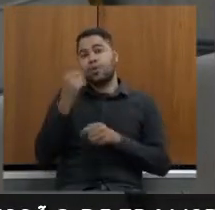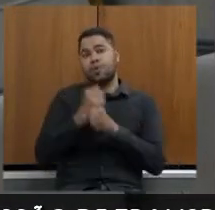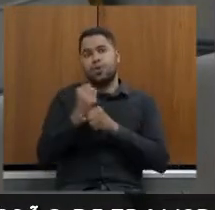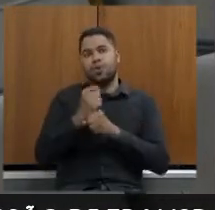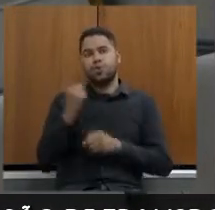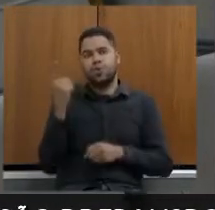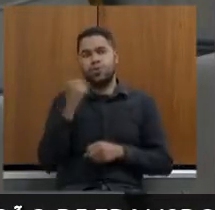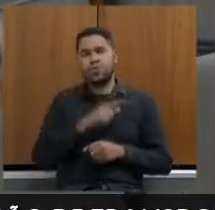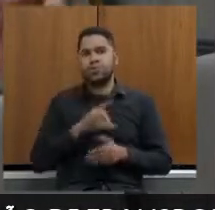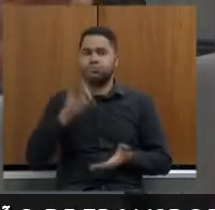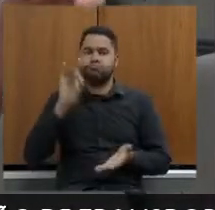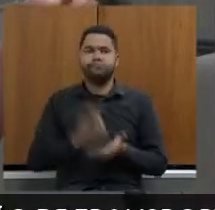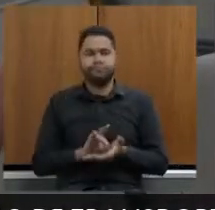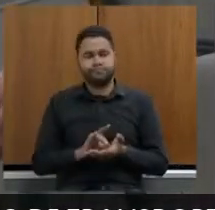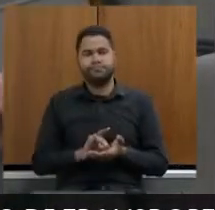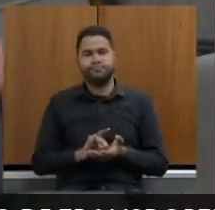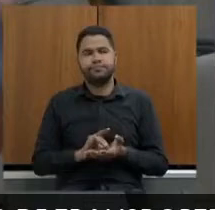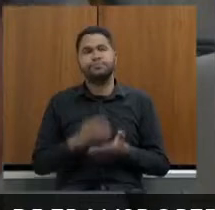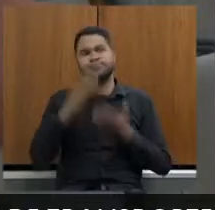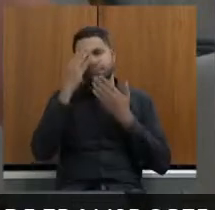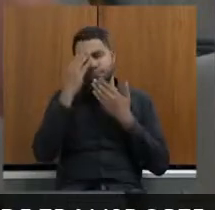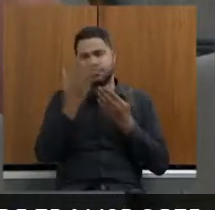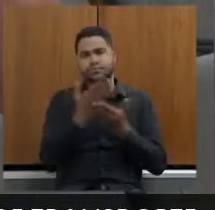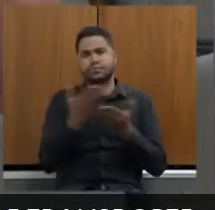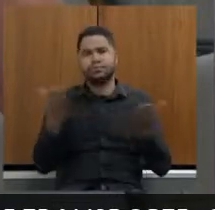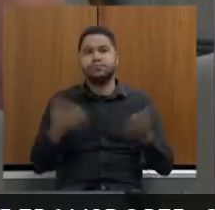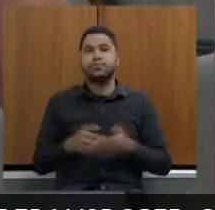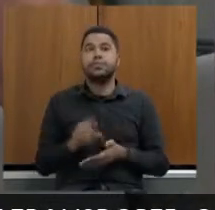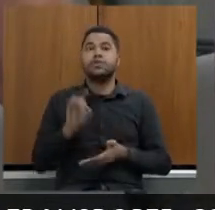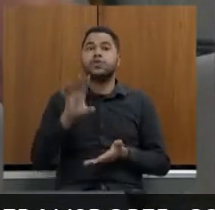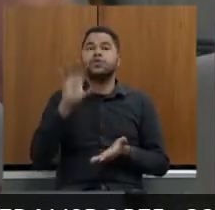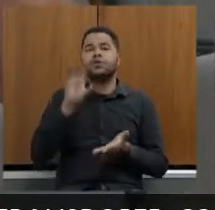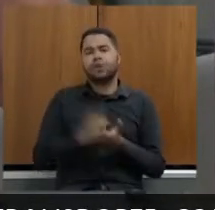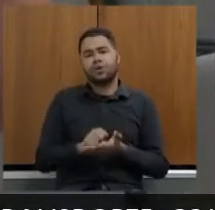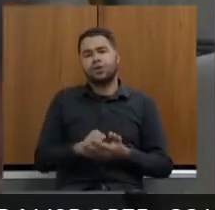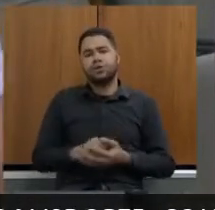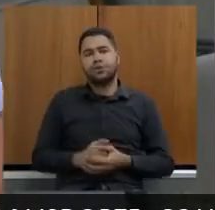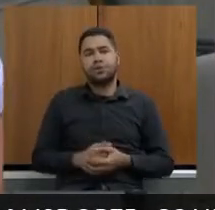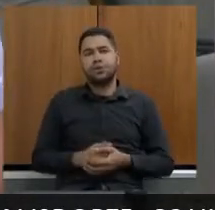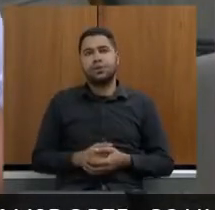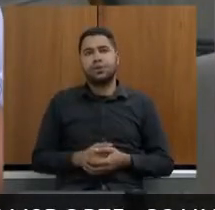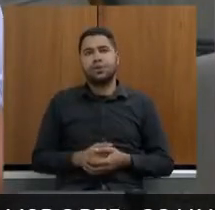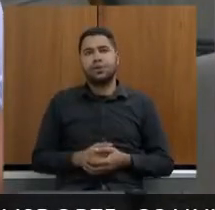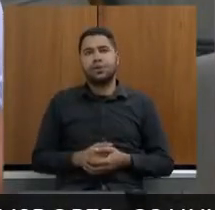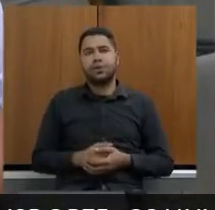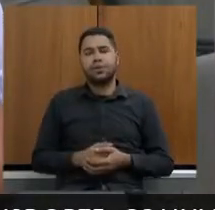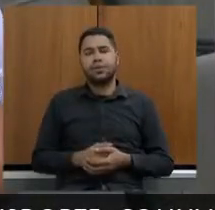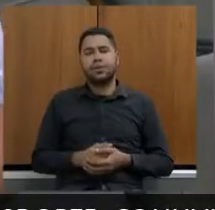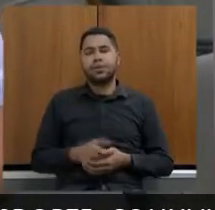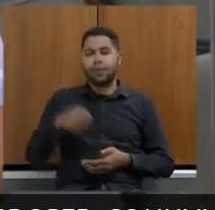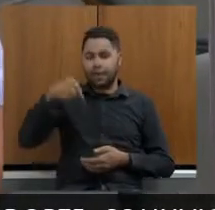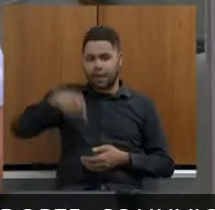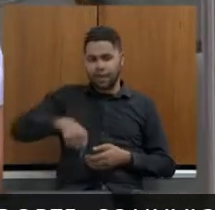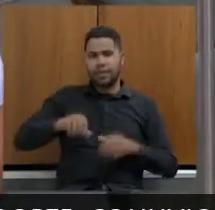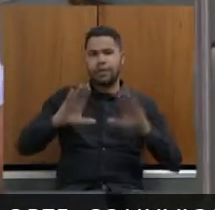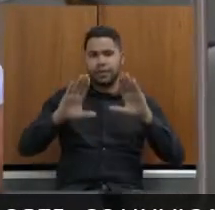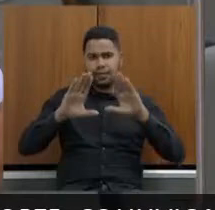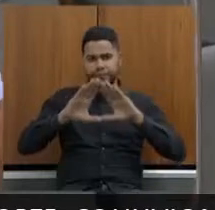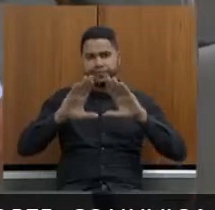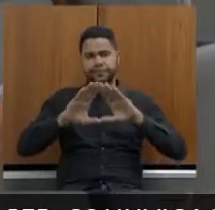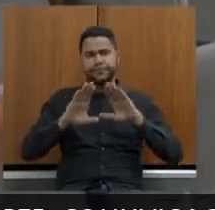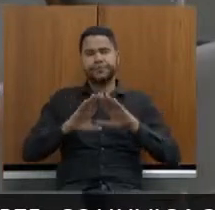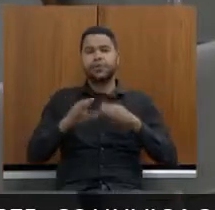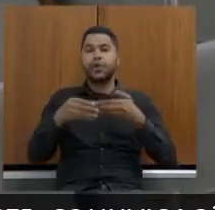possa executar então isso é agradecer é só um registro secretário essa casa a gente quer cumprimentar inclusive